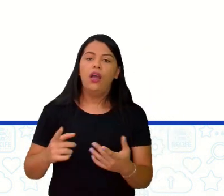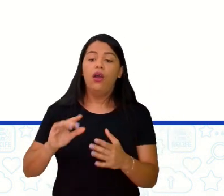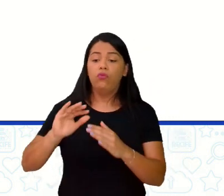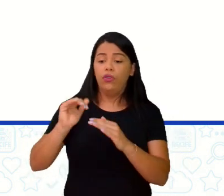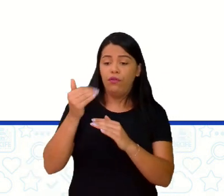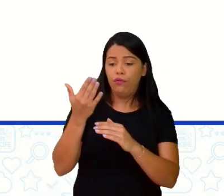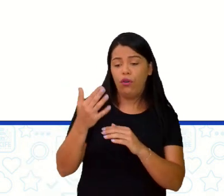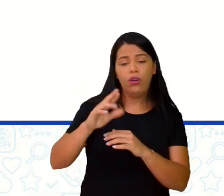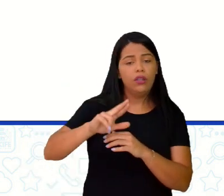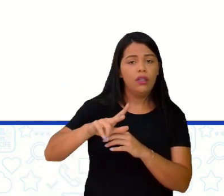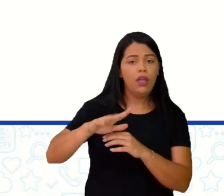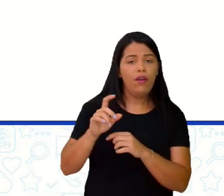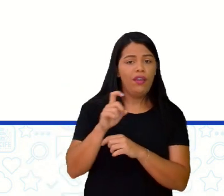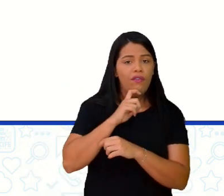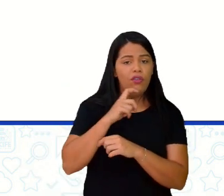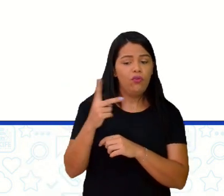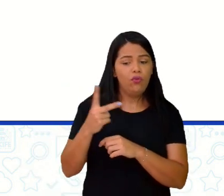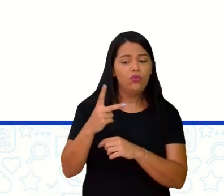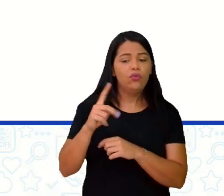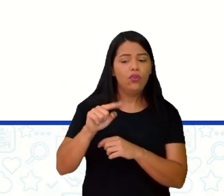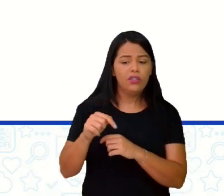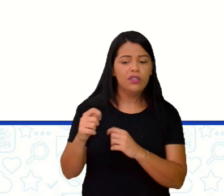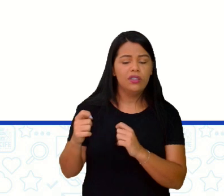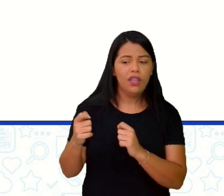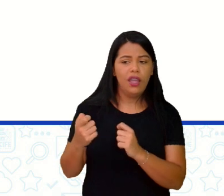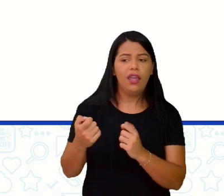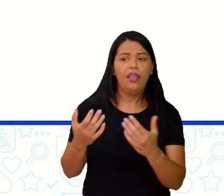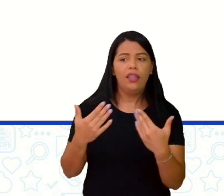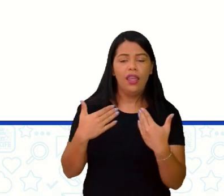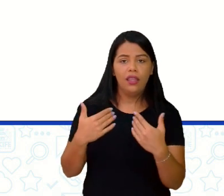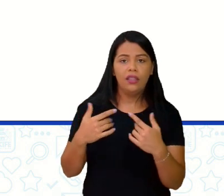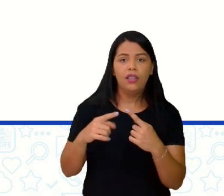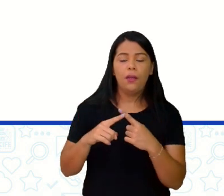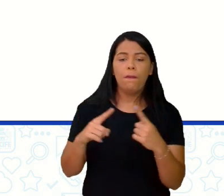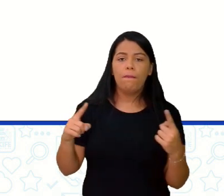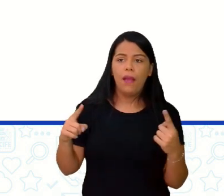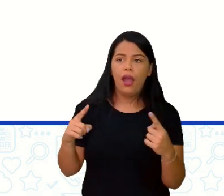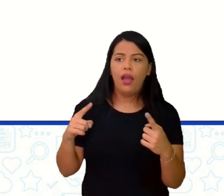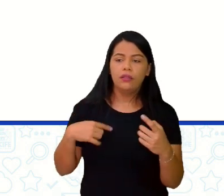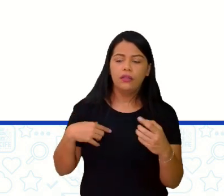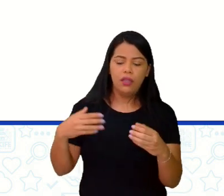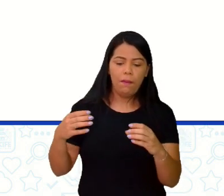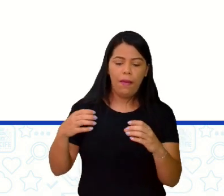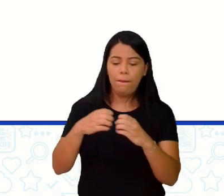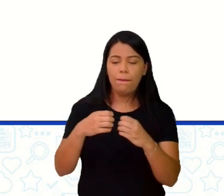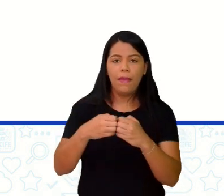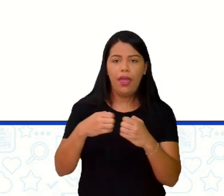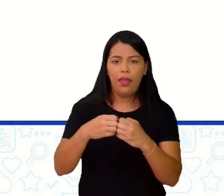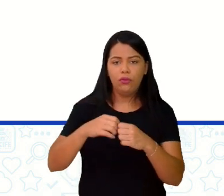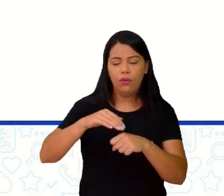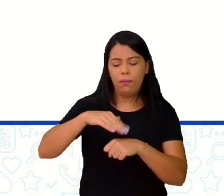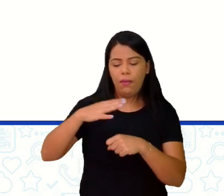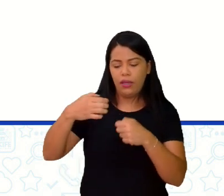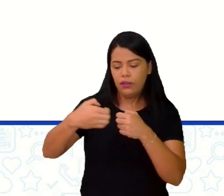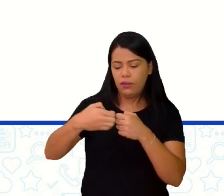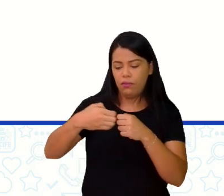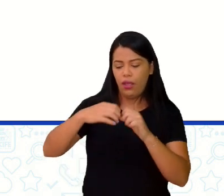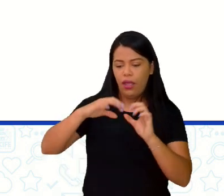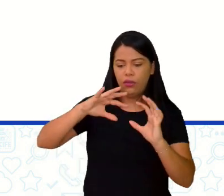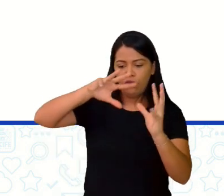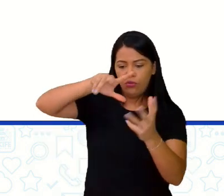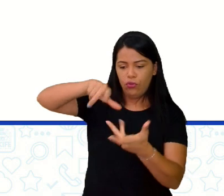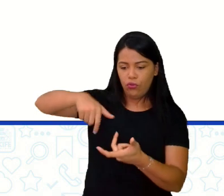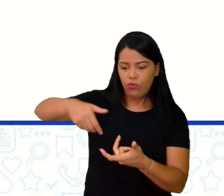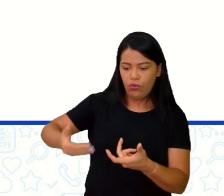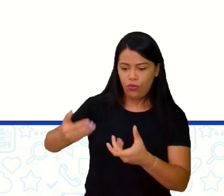Ambos são quentes. Só que o interno, por estar mais próximo do núcleo, está vendo que ele está coladinho com o núcleo, ele é mais